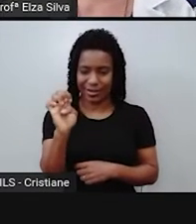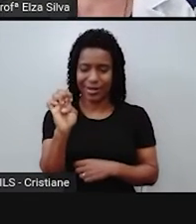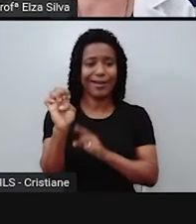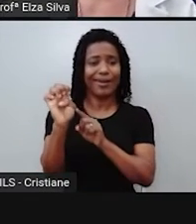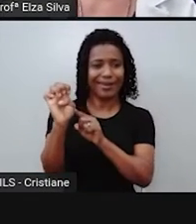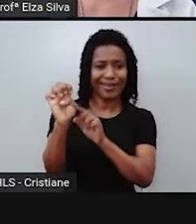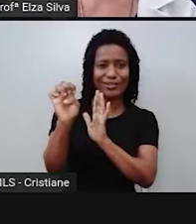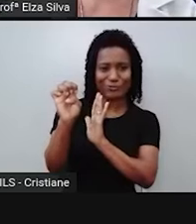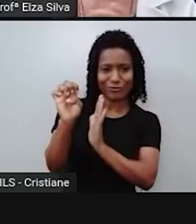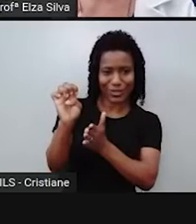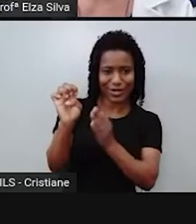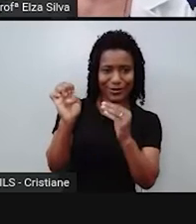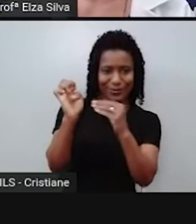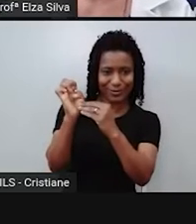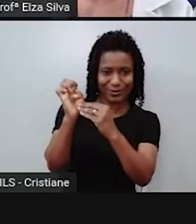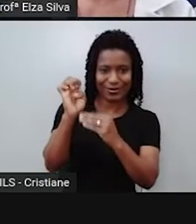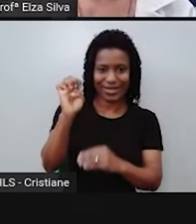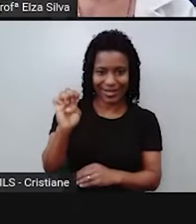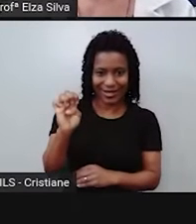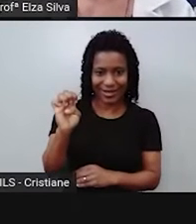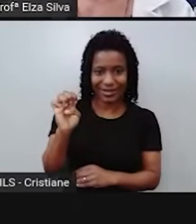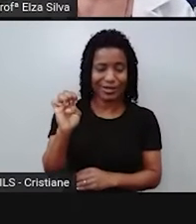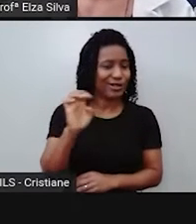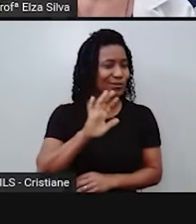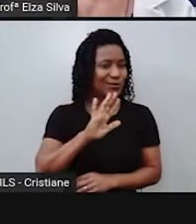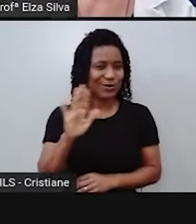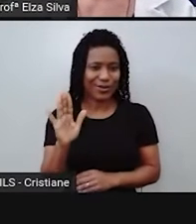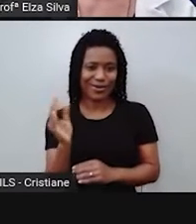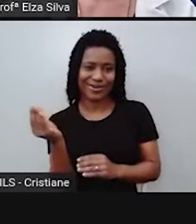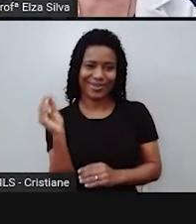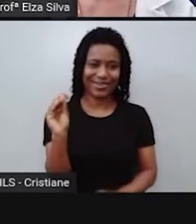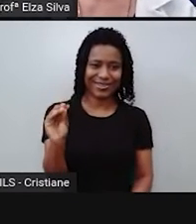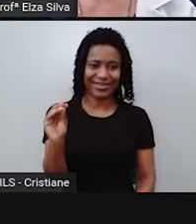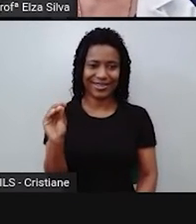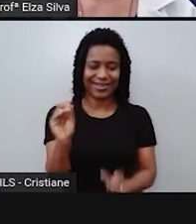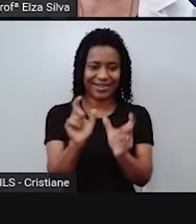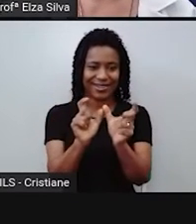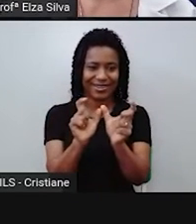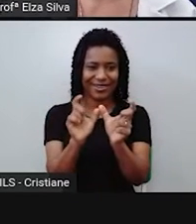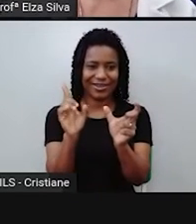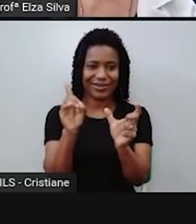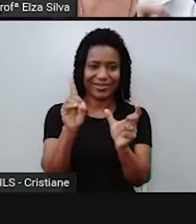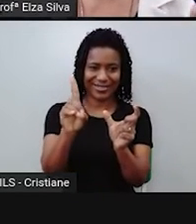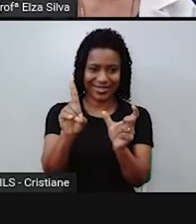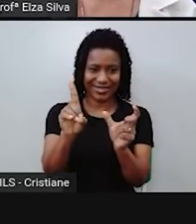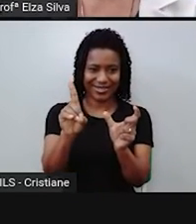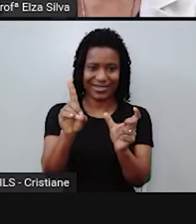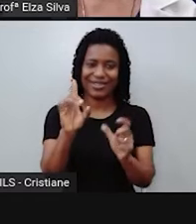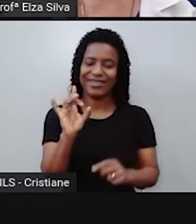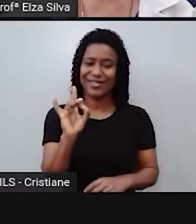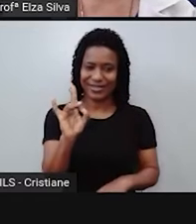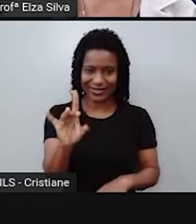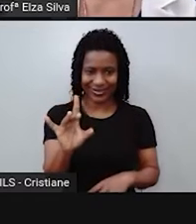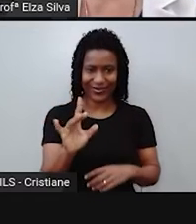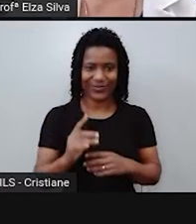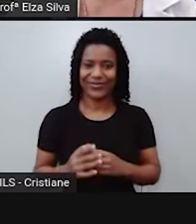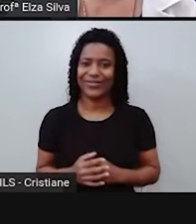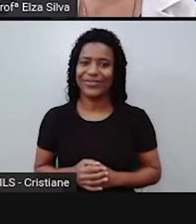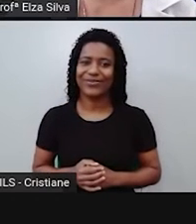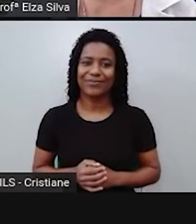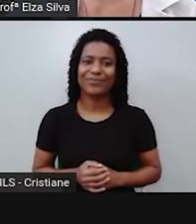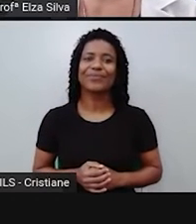acrescentarei letra g, letra d. He ignored the fox. Então, ele, a raposa,